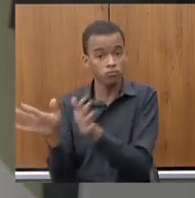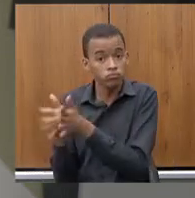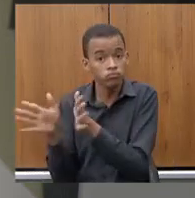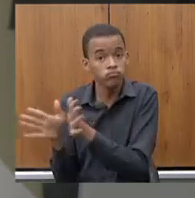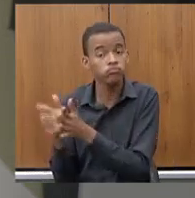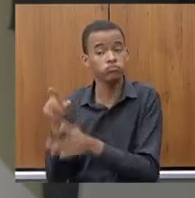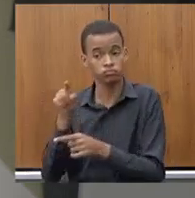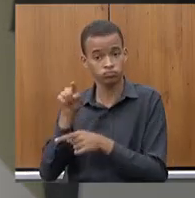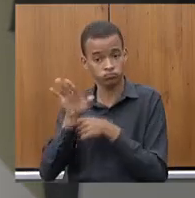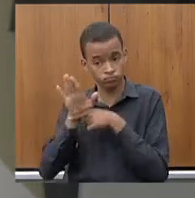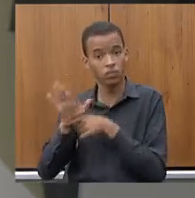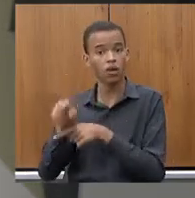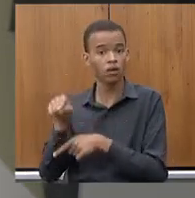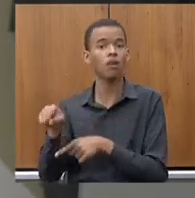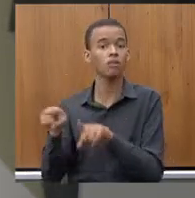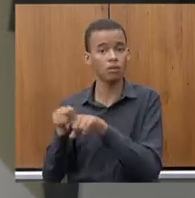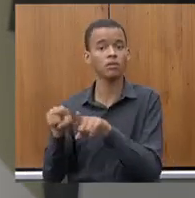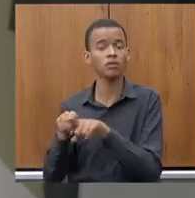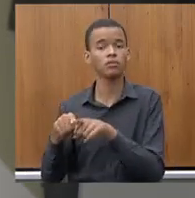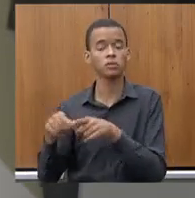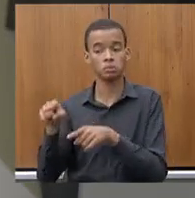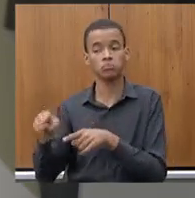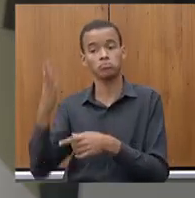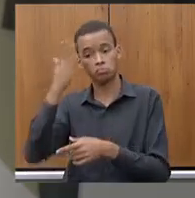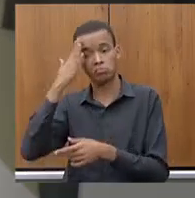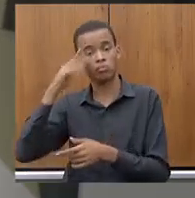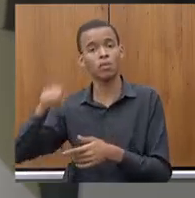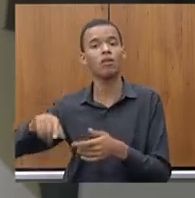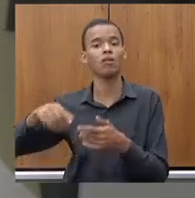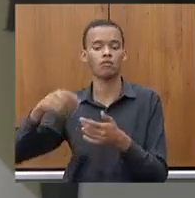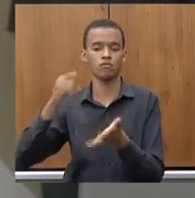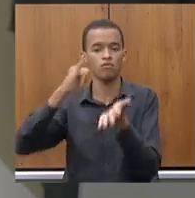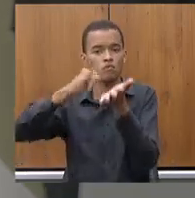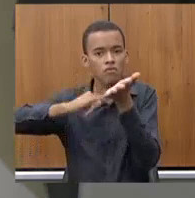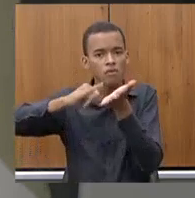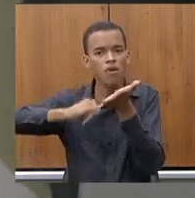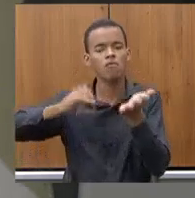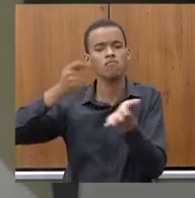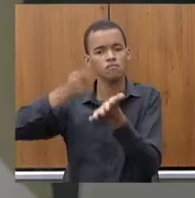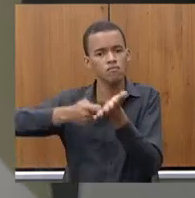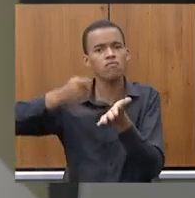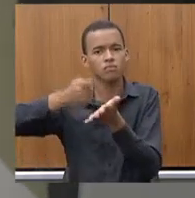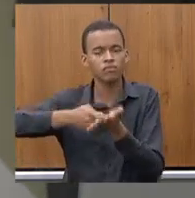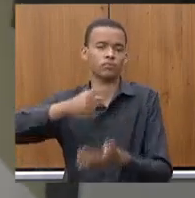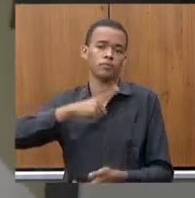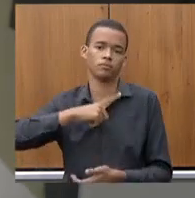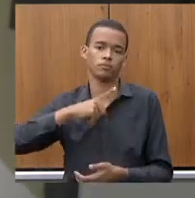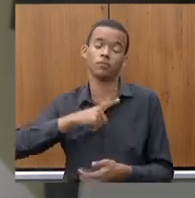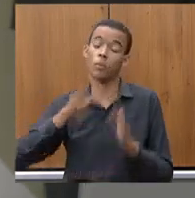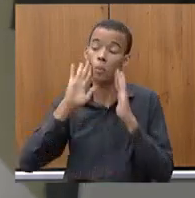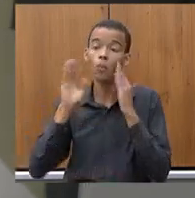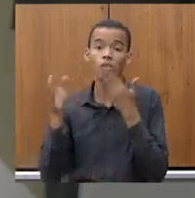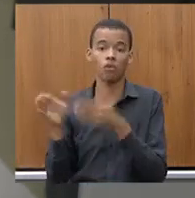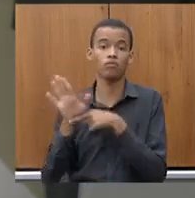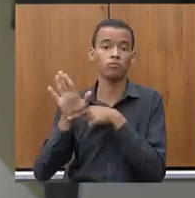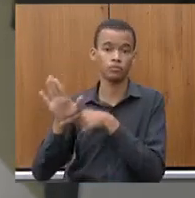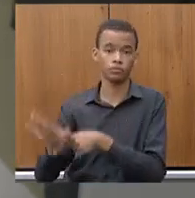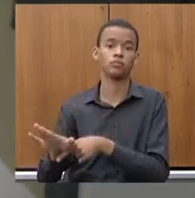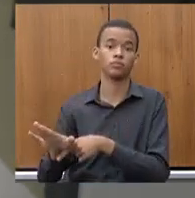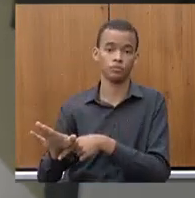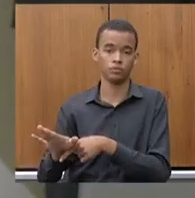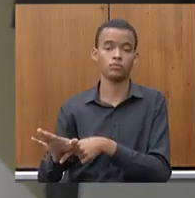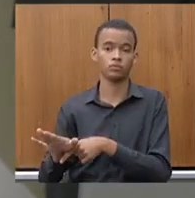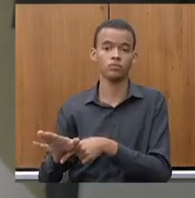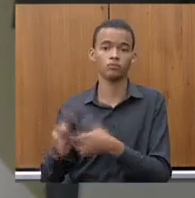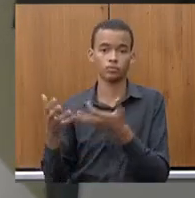imposto, nós pegamos a CEMIG com 600 mil clientes na tarifa social e estamos entregando com 1